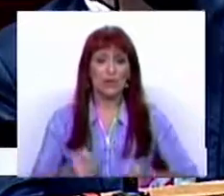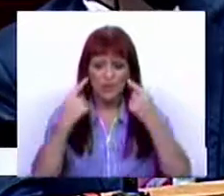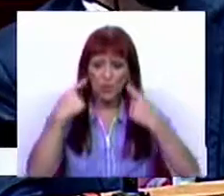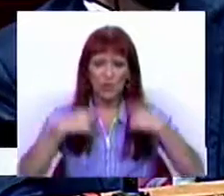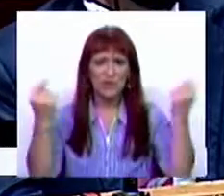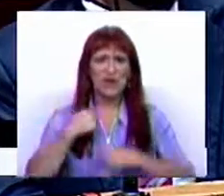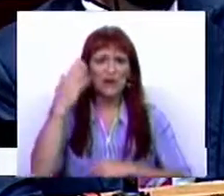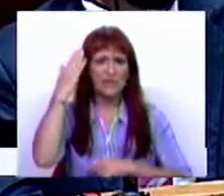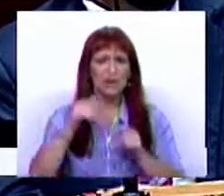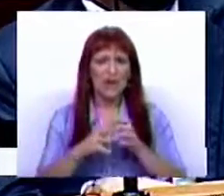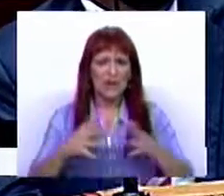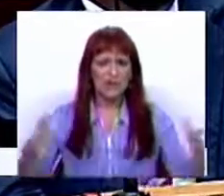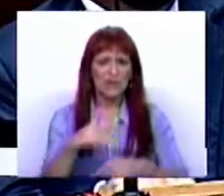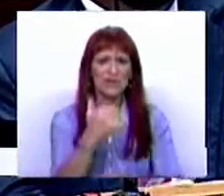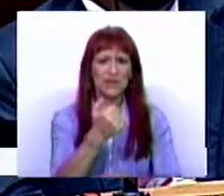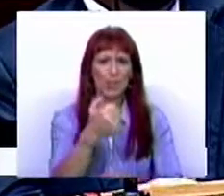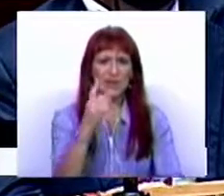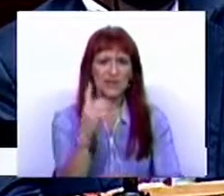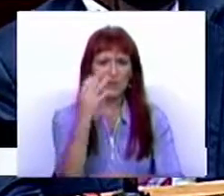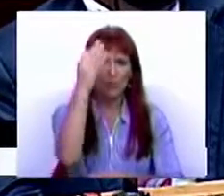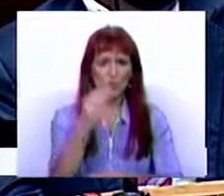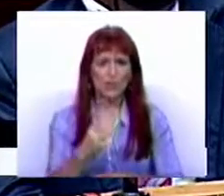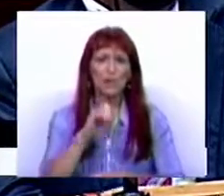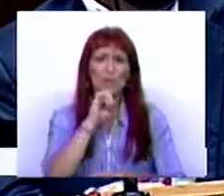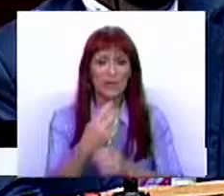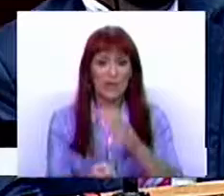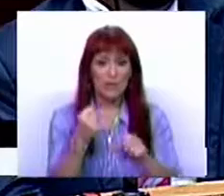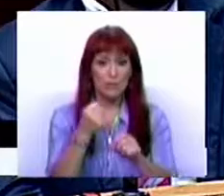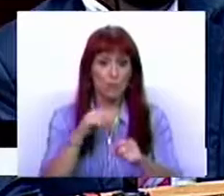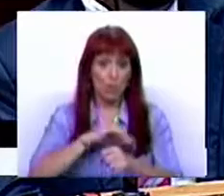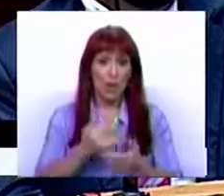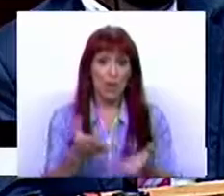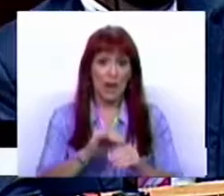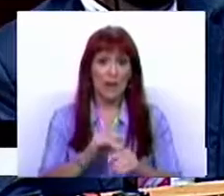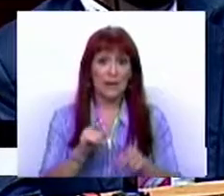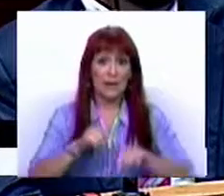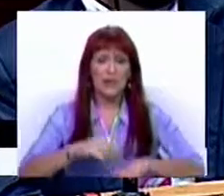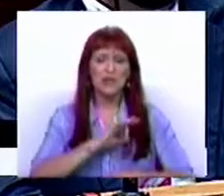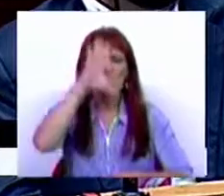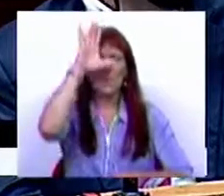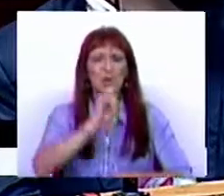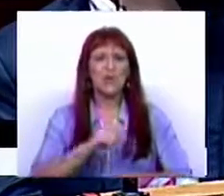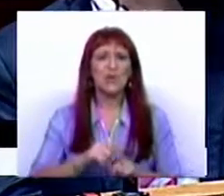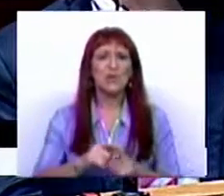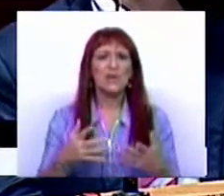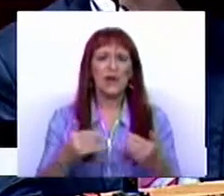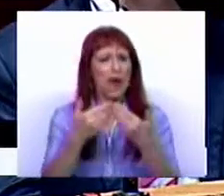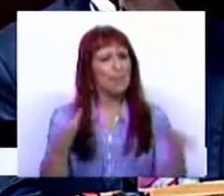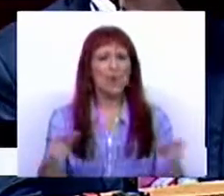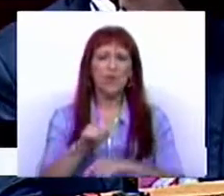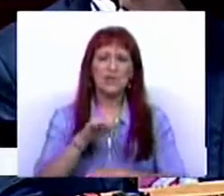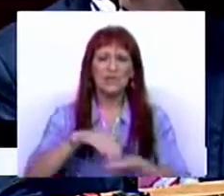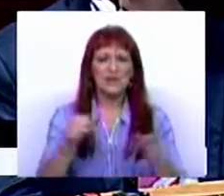público, que prevendo-se crescer 56%, pode criar muito rendimento também. Senhor Ministro, com a porta aberta